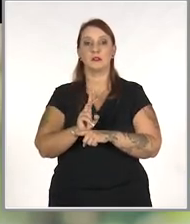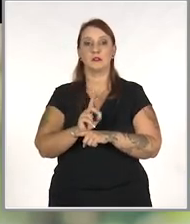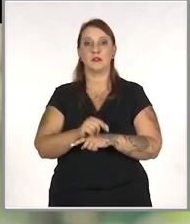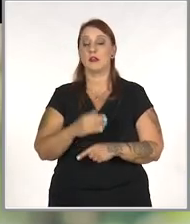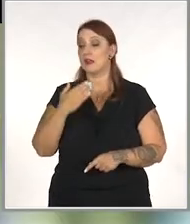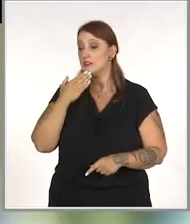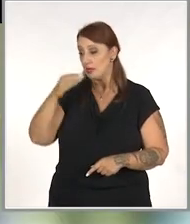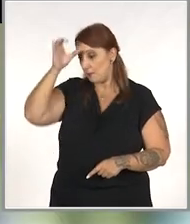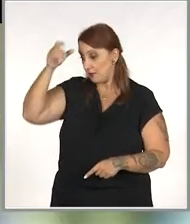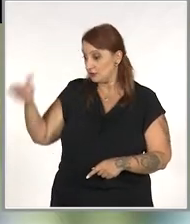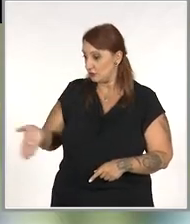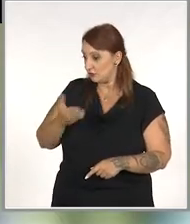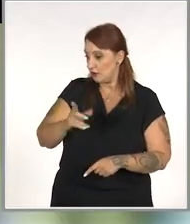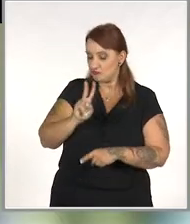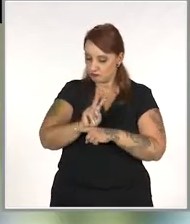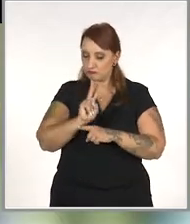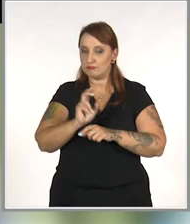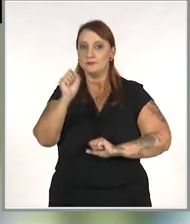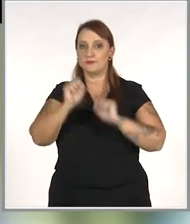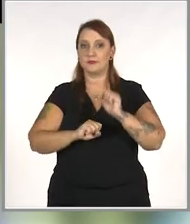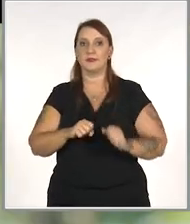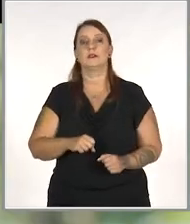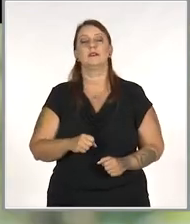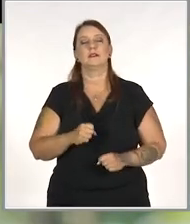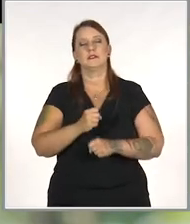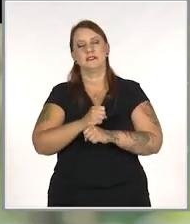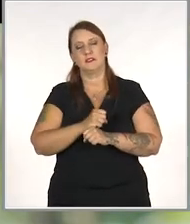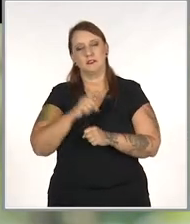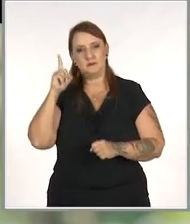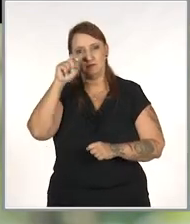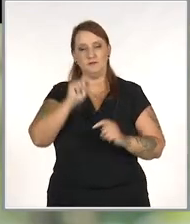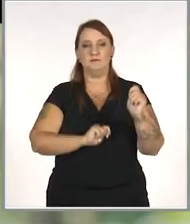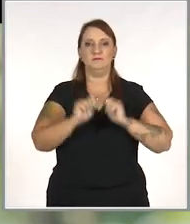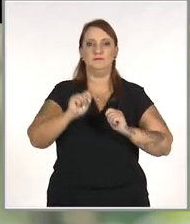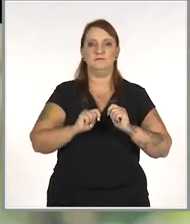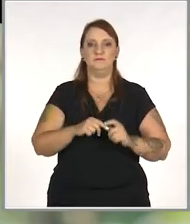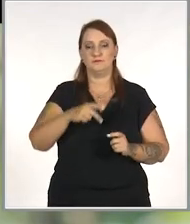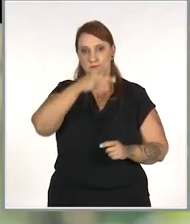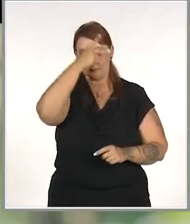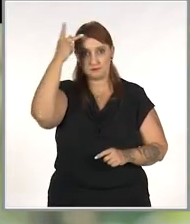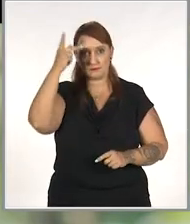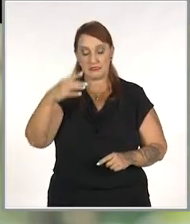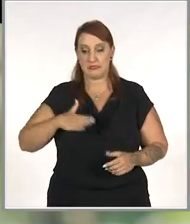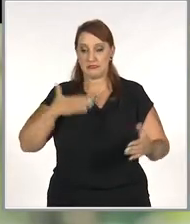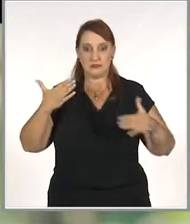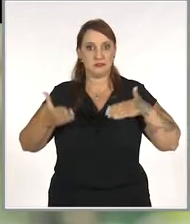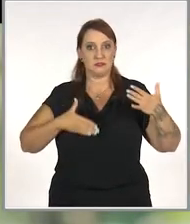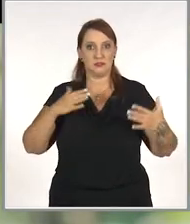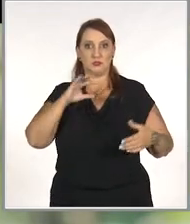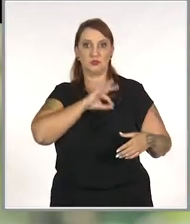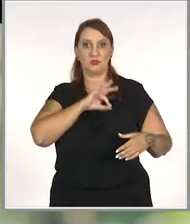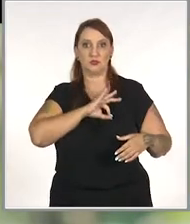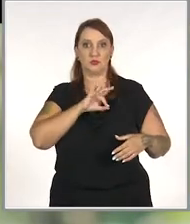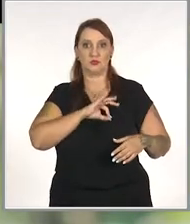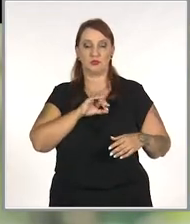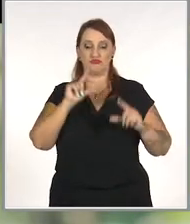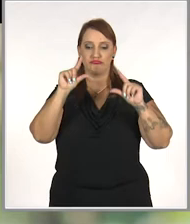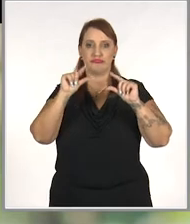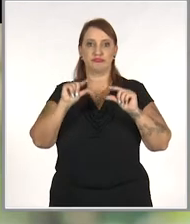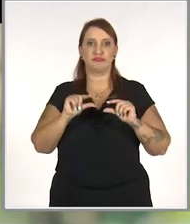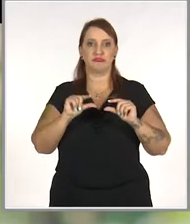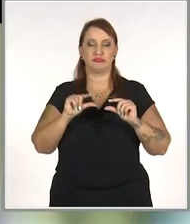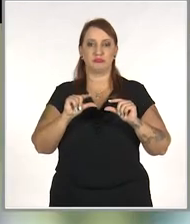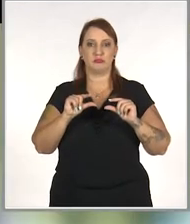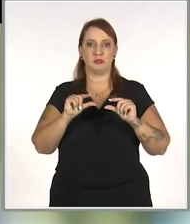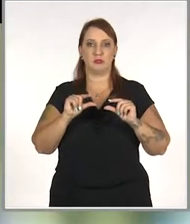fundadora. São anos difíceis na economia. Os empresários estão assustados. Os salários cada vez valendo